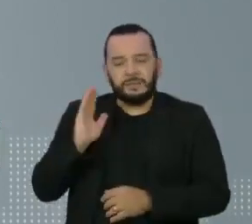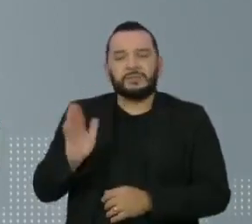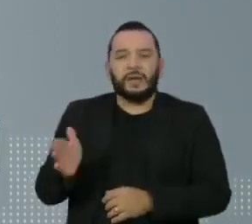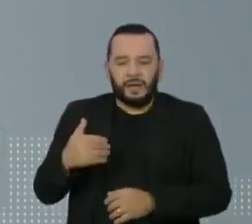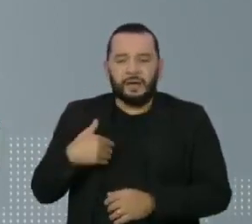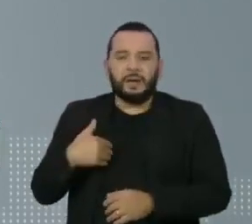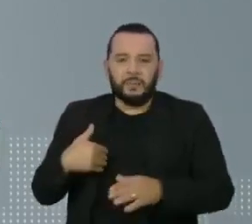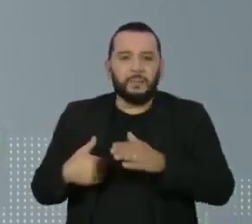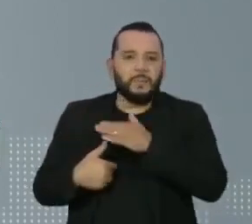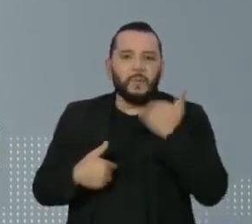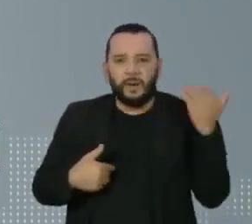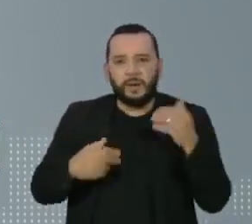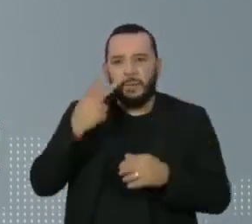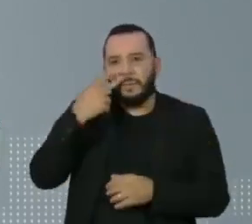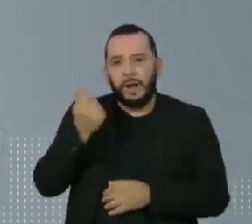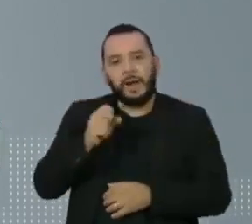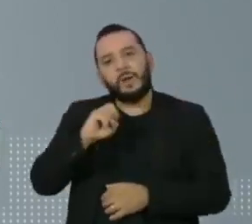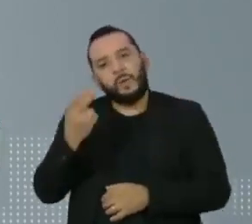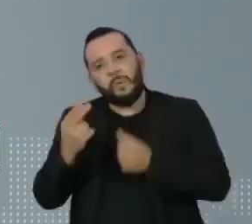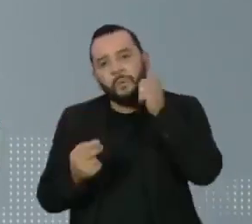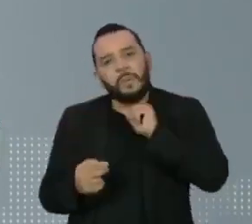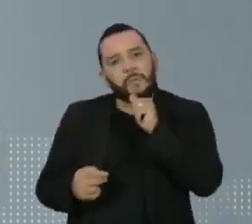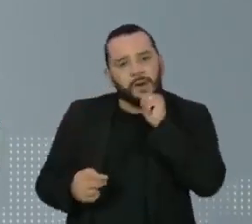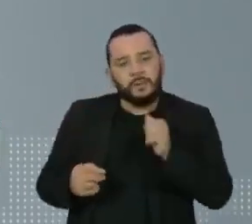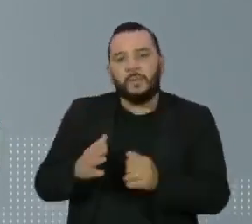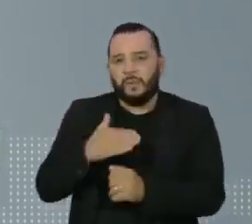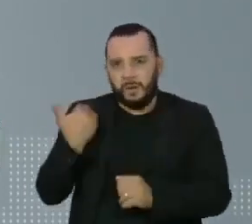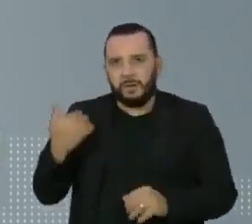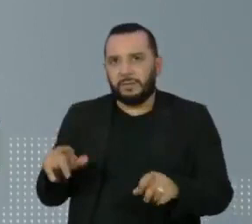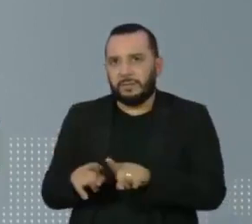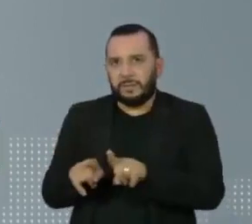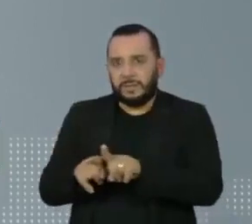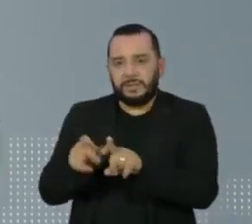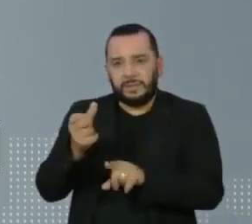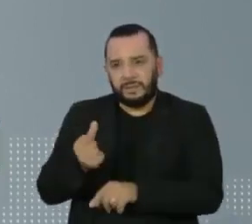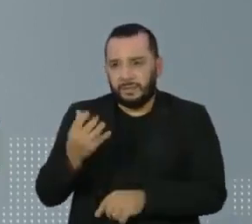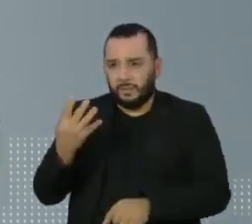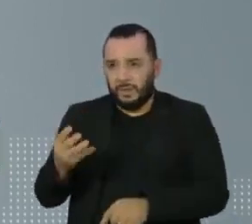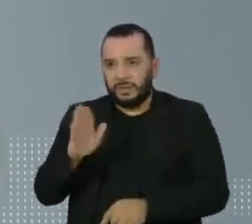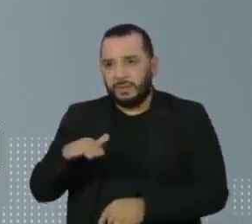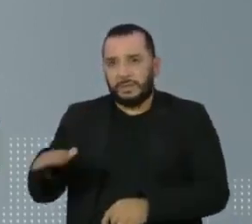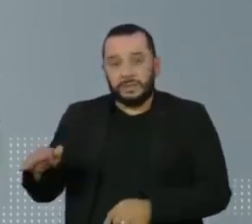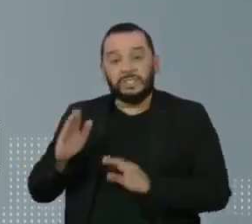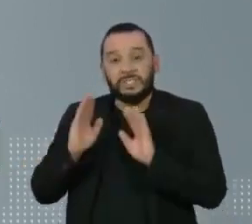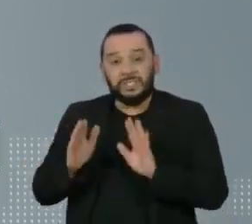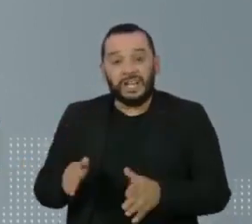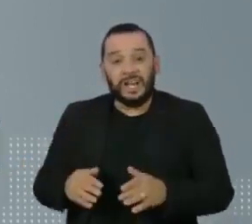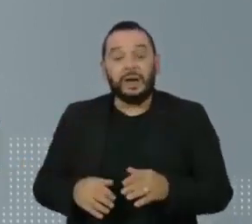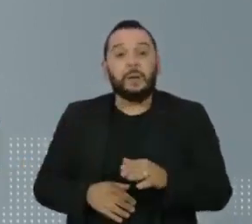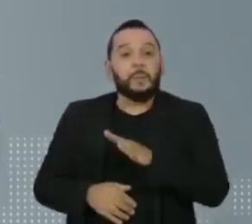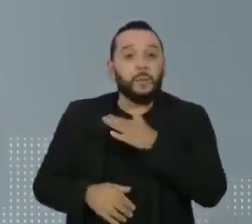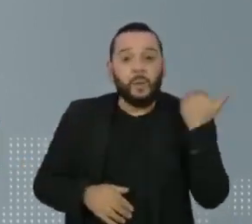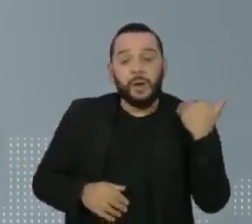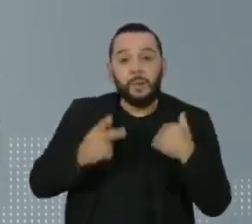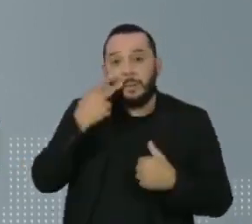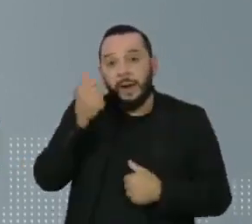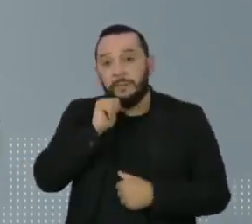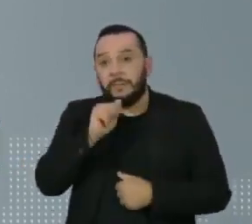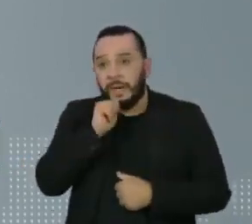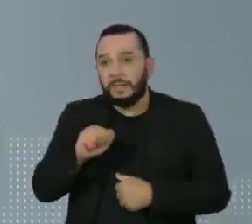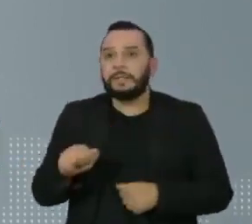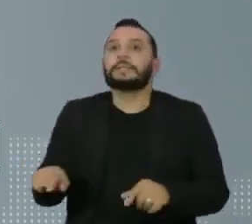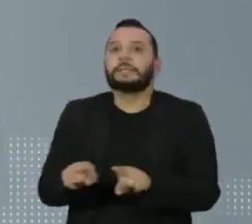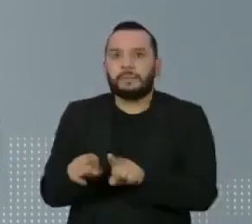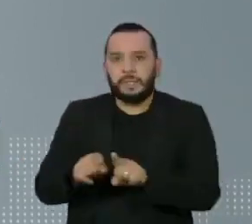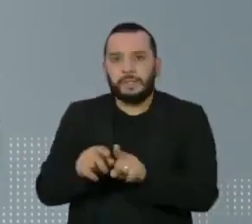mãe pela doença desde o início da pandemia. 64 crianças perderam pai e mãe. 223 dos